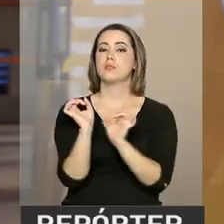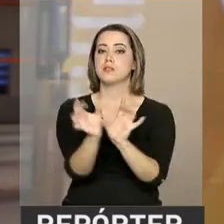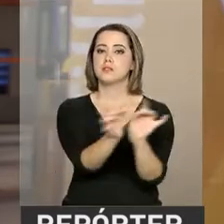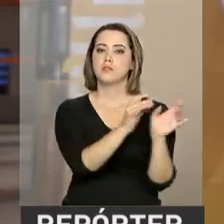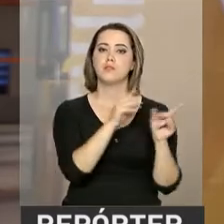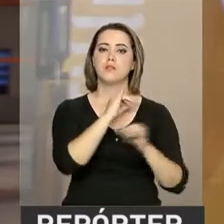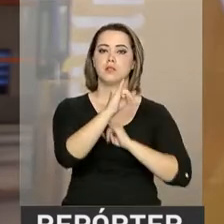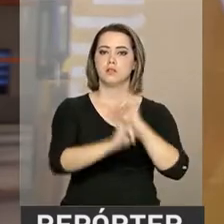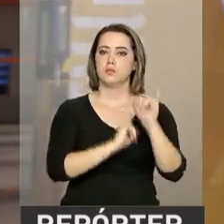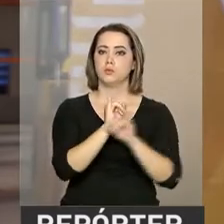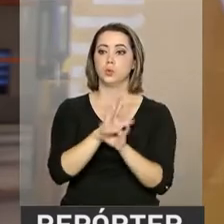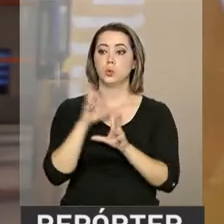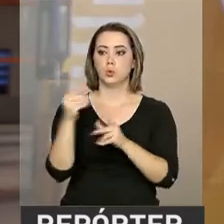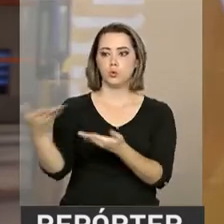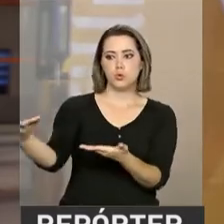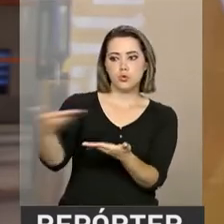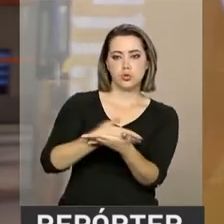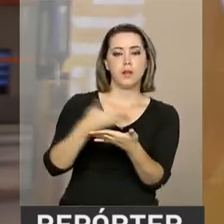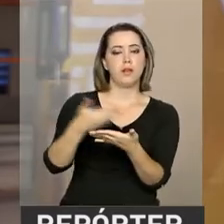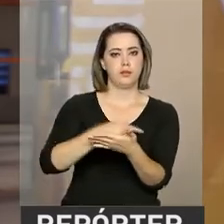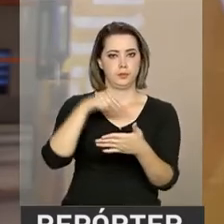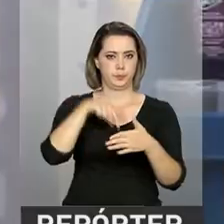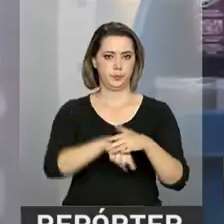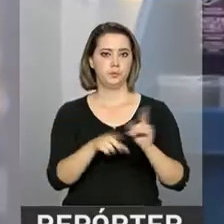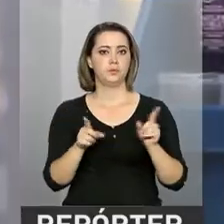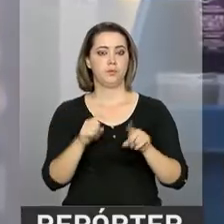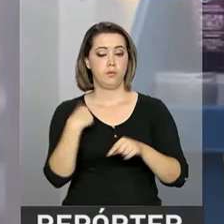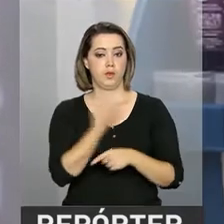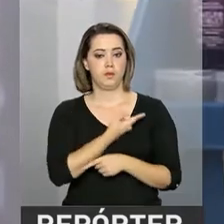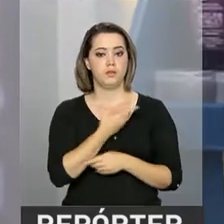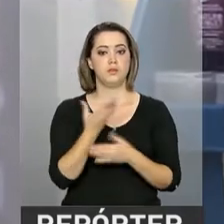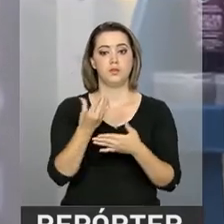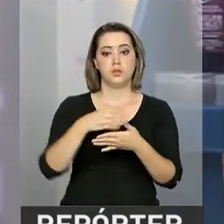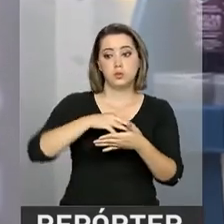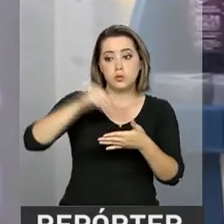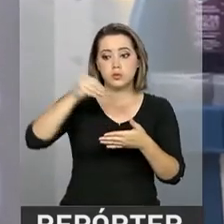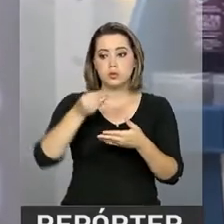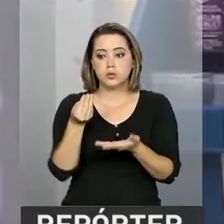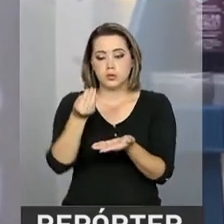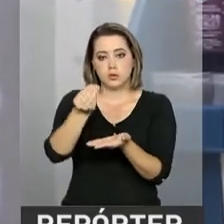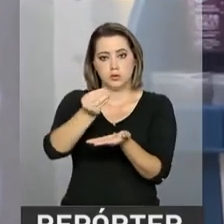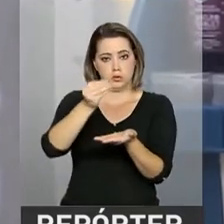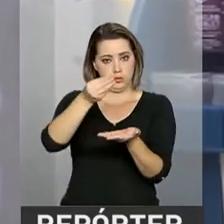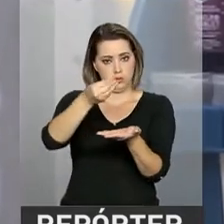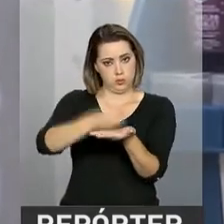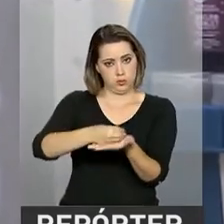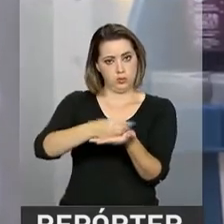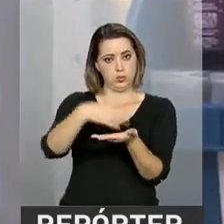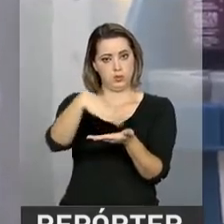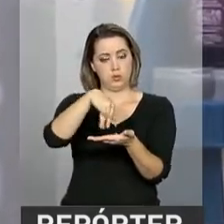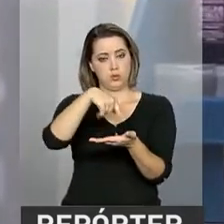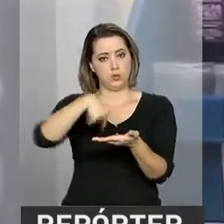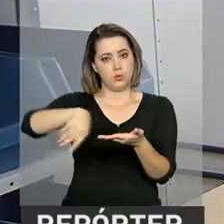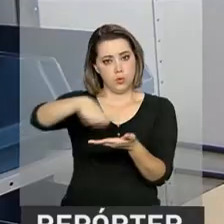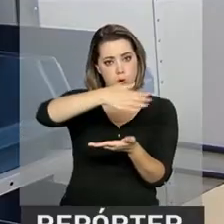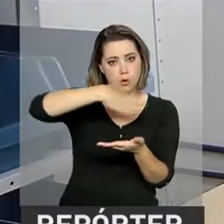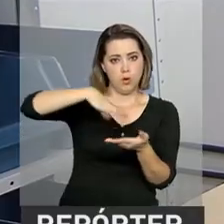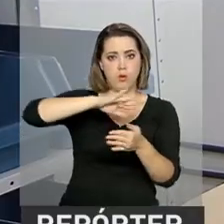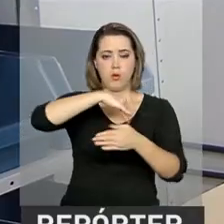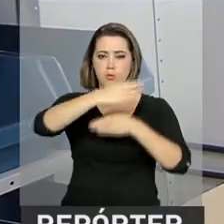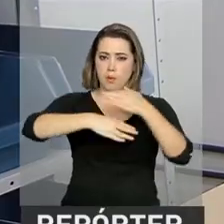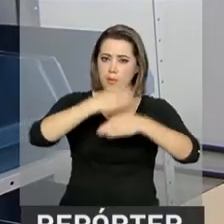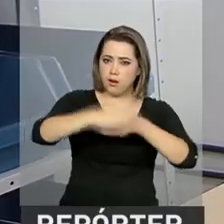internet que ele tenha, tudo isso chega aqui no armazém e aí sim nós retiramos da nossa estrutura de armazenagem,